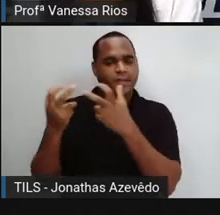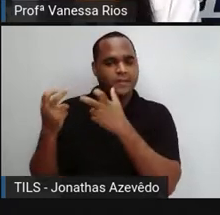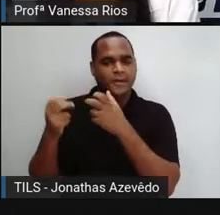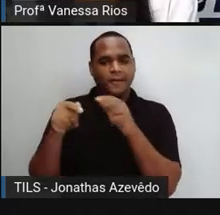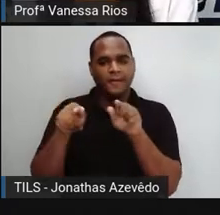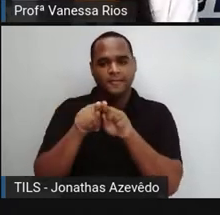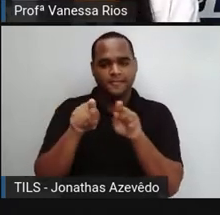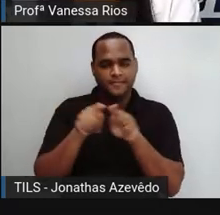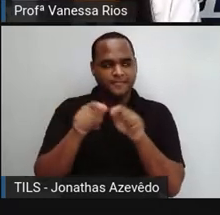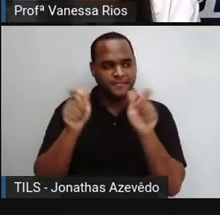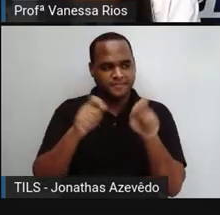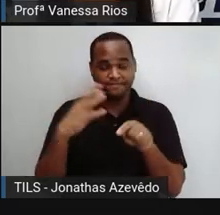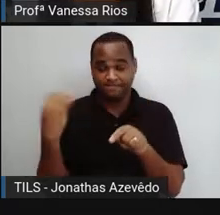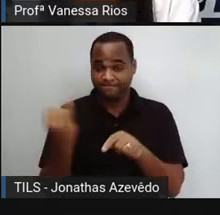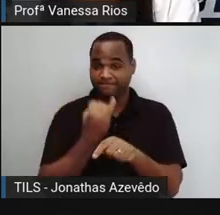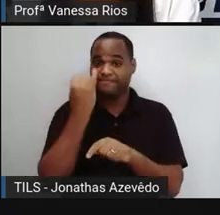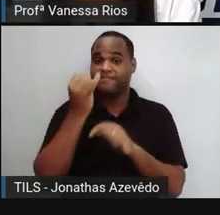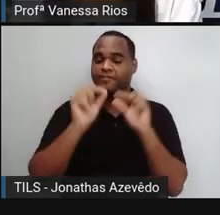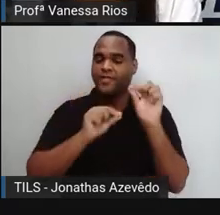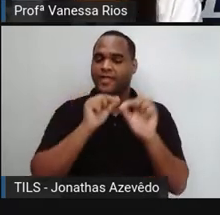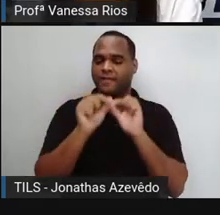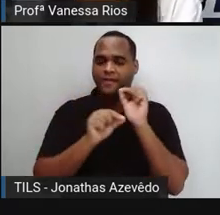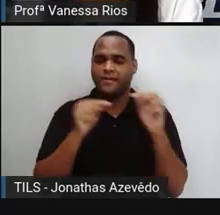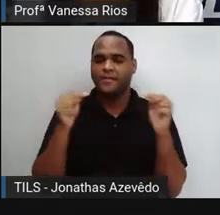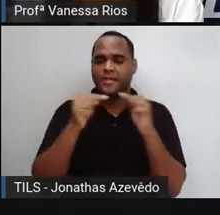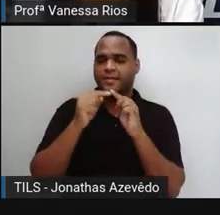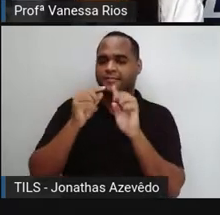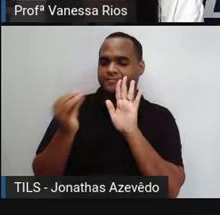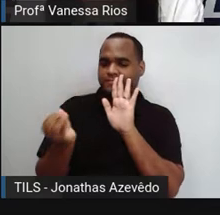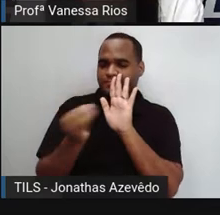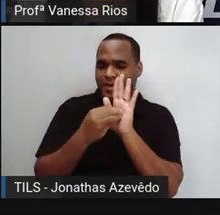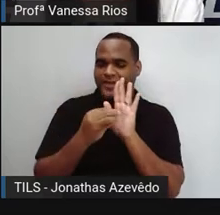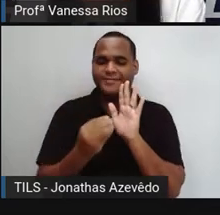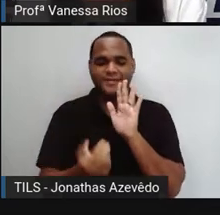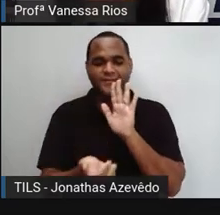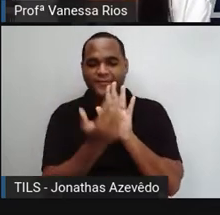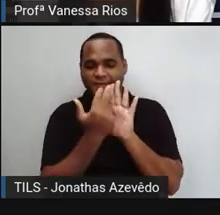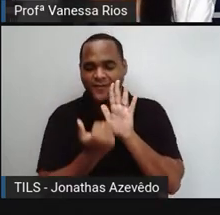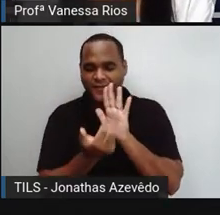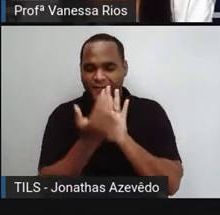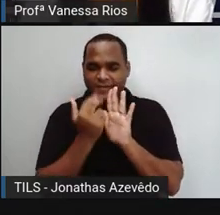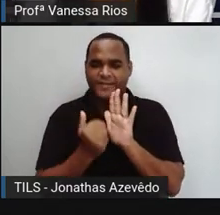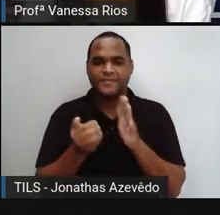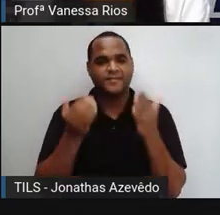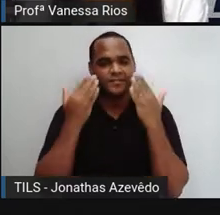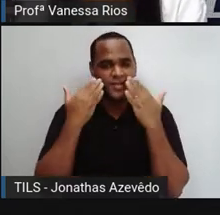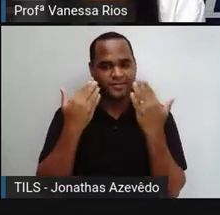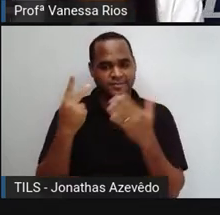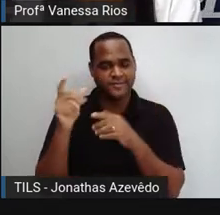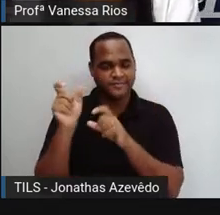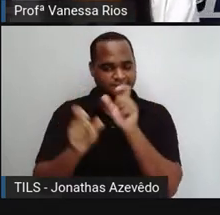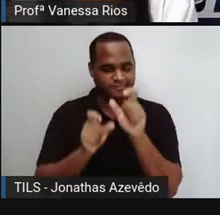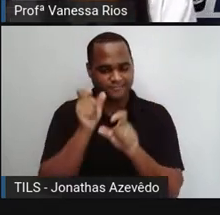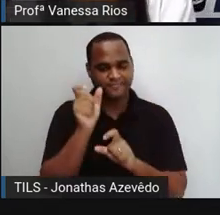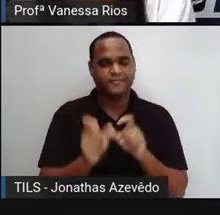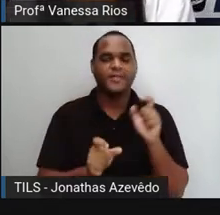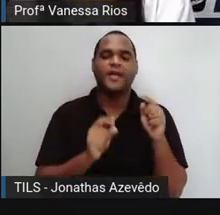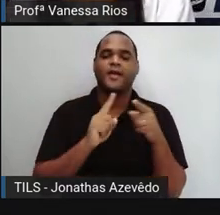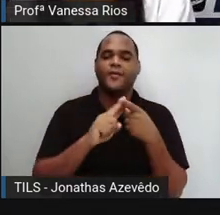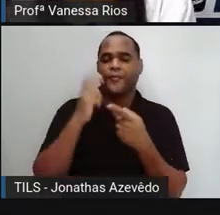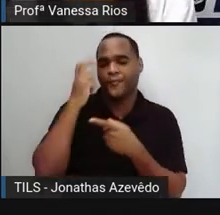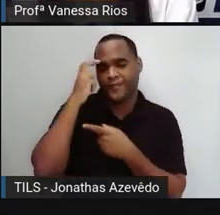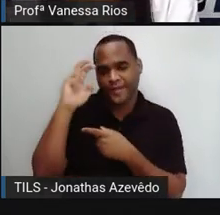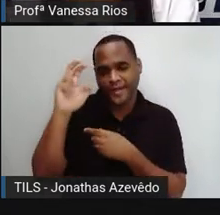importância da fotografia como registro de imagem, que vai retratar características culturais,